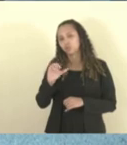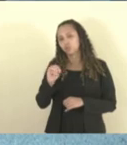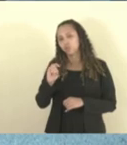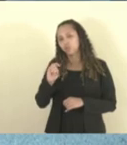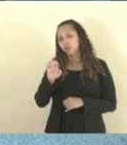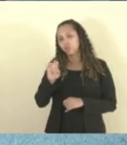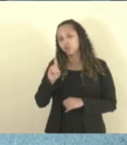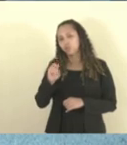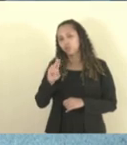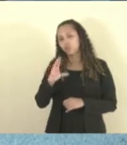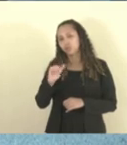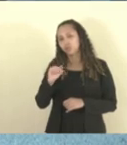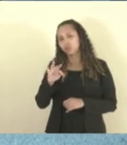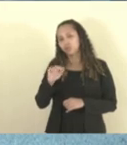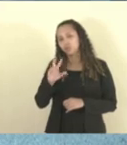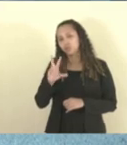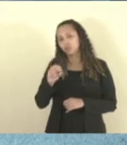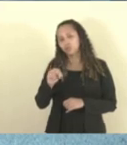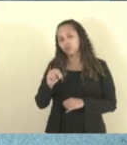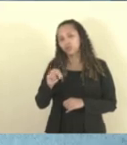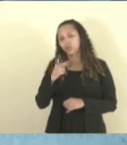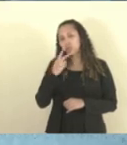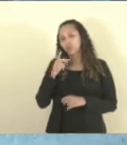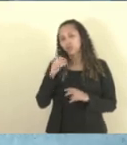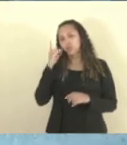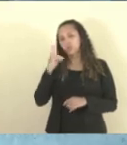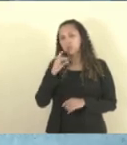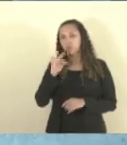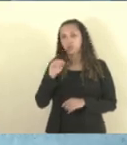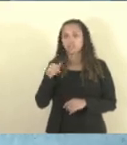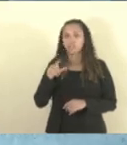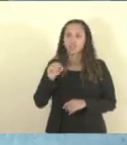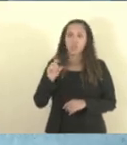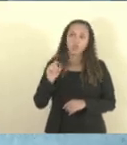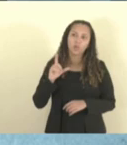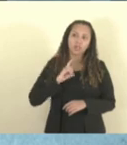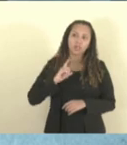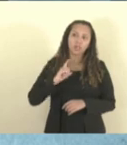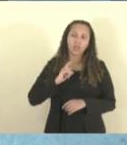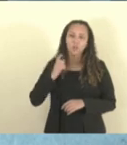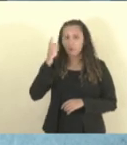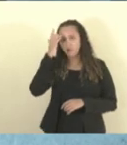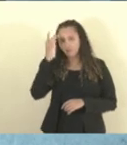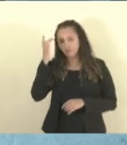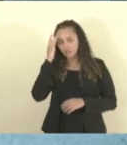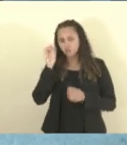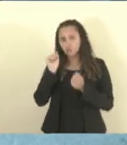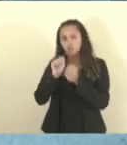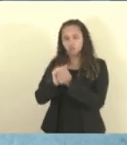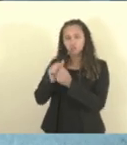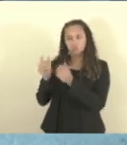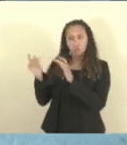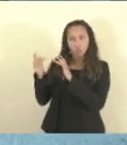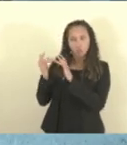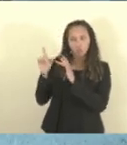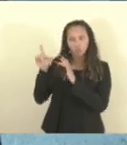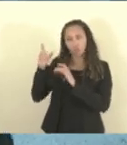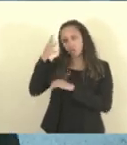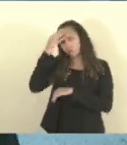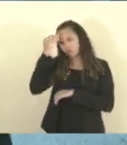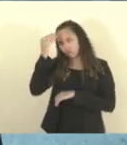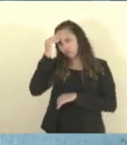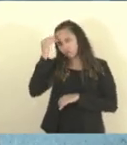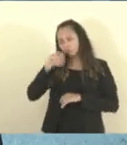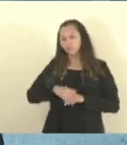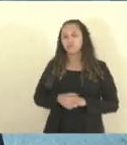Tiago Hoffman, que é uma pessoa que tem uma facilidade grande, junto com o Renato Casagrande, que esse